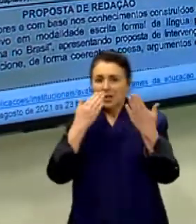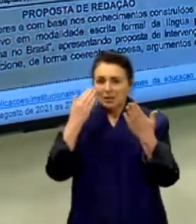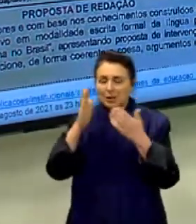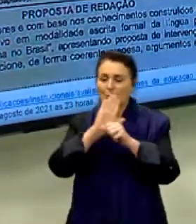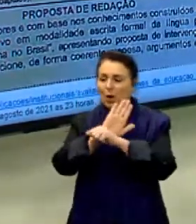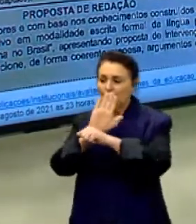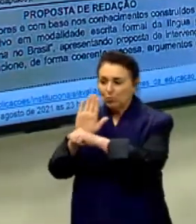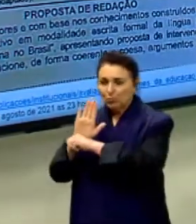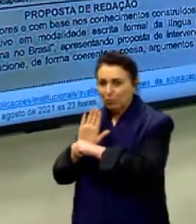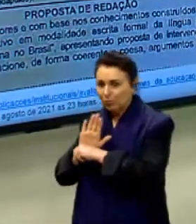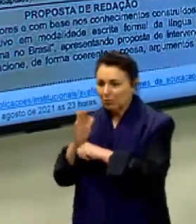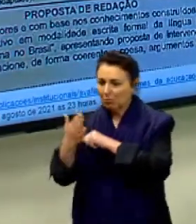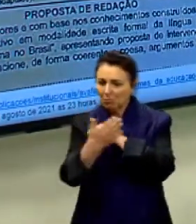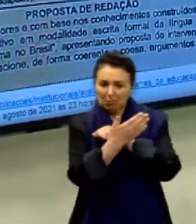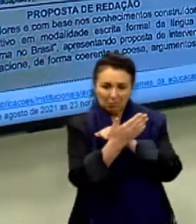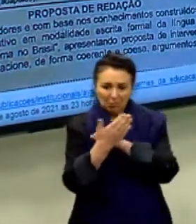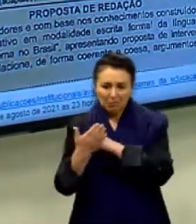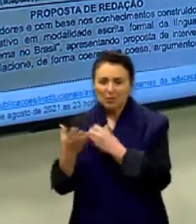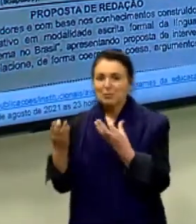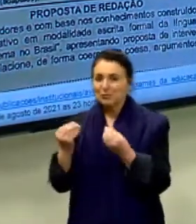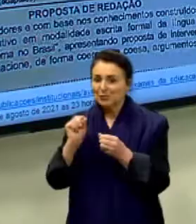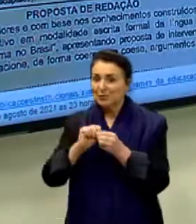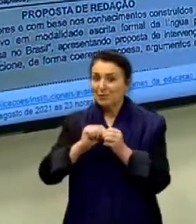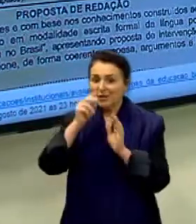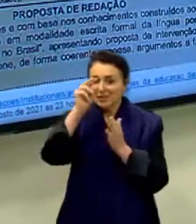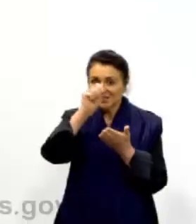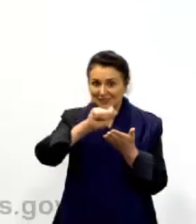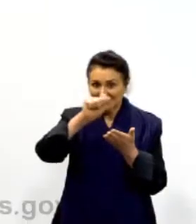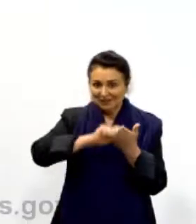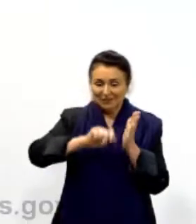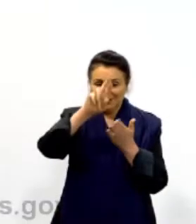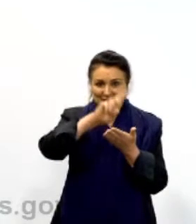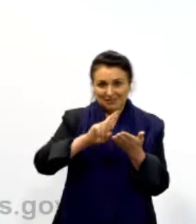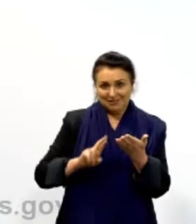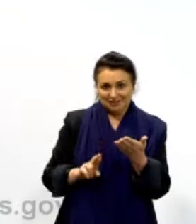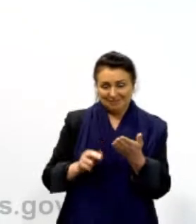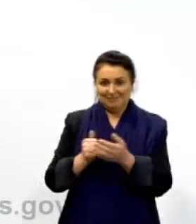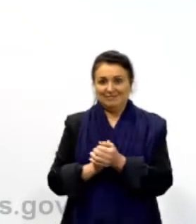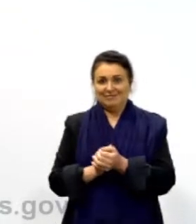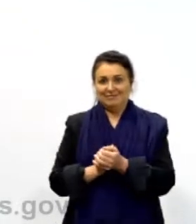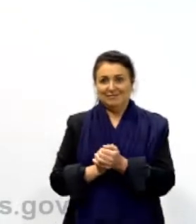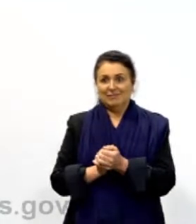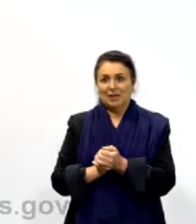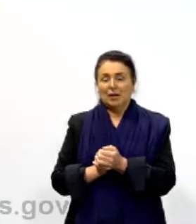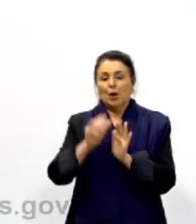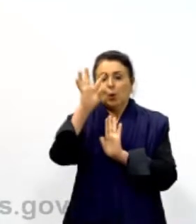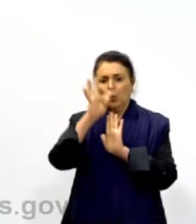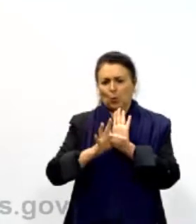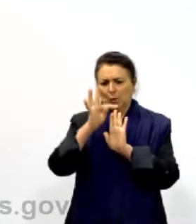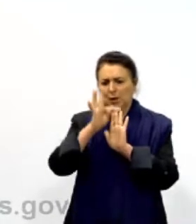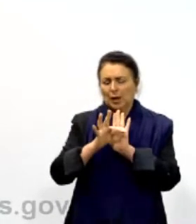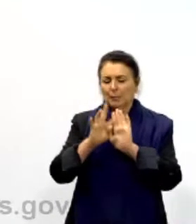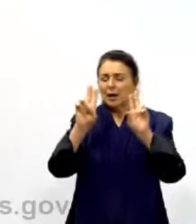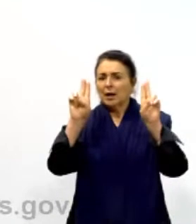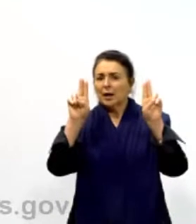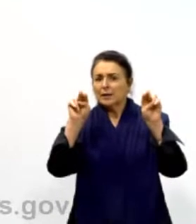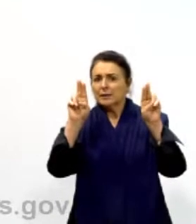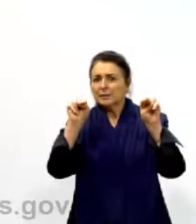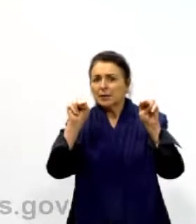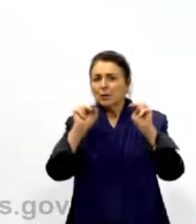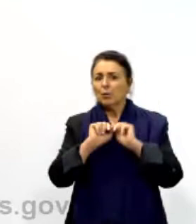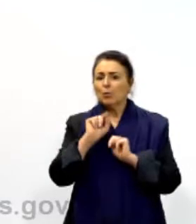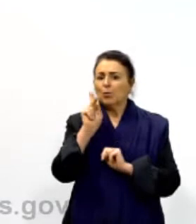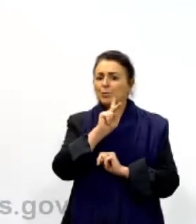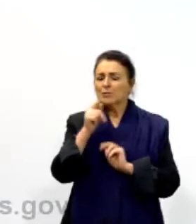muito a gente na redação. Beleza. Visto aqui o tema de redação, olha só o que que o PRO